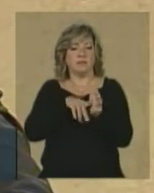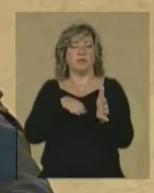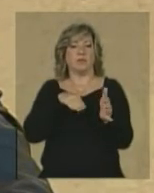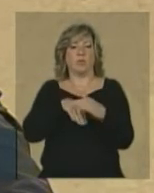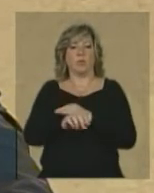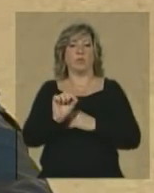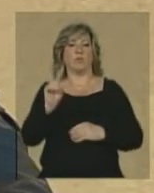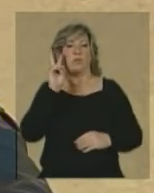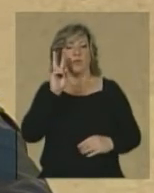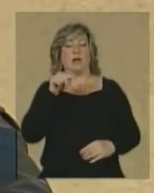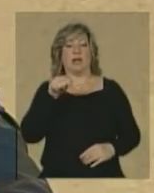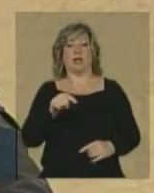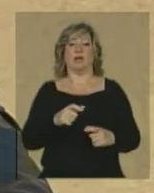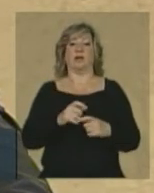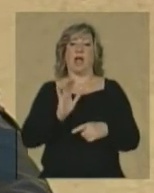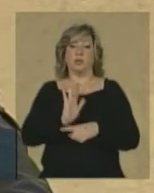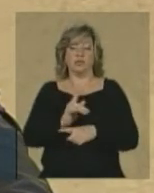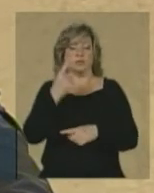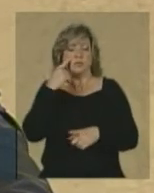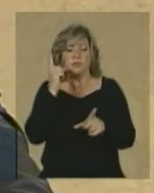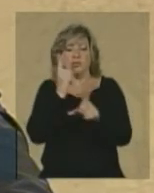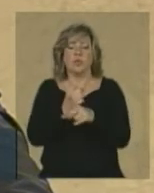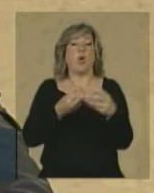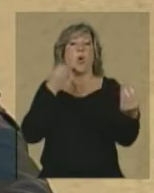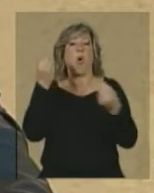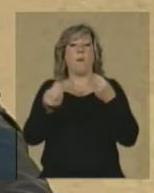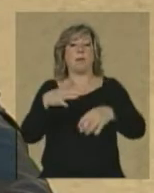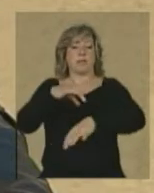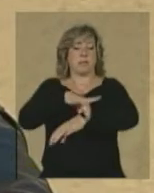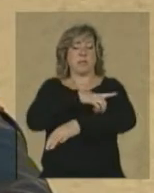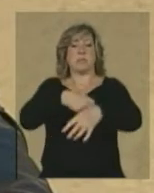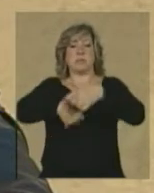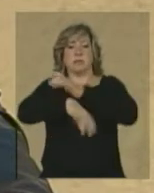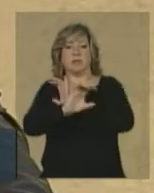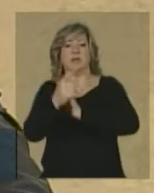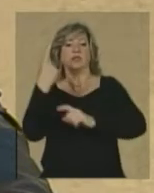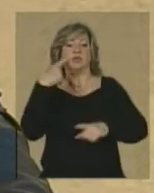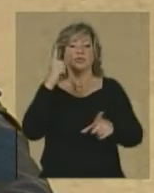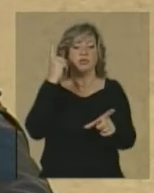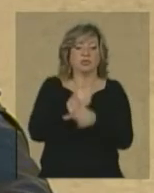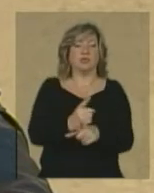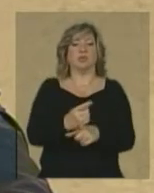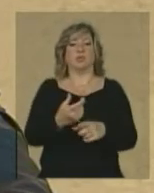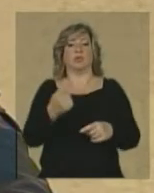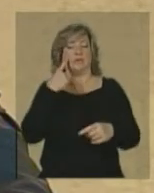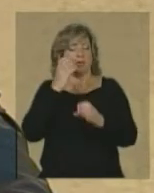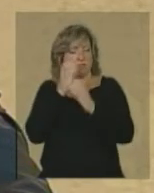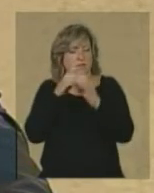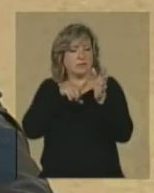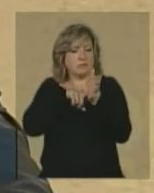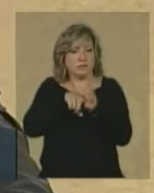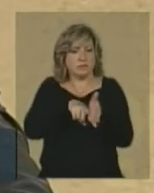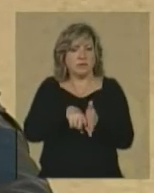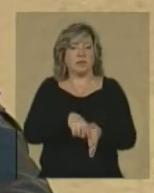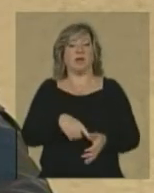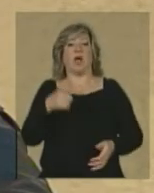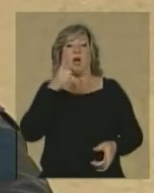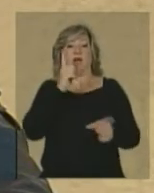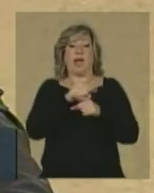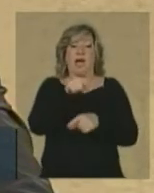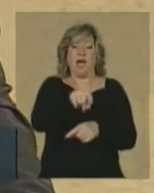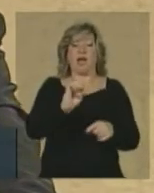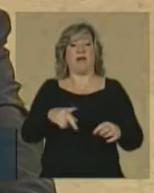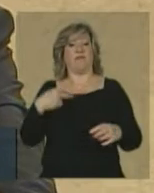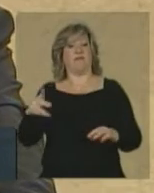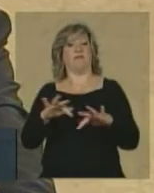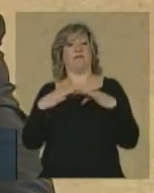de sorte a permitir o reconhecimento dos restos mortais que vierem a ser encontrados, possibilitando assim, além de ser um ester